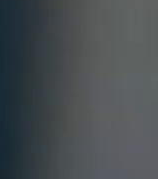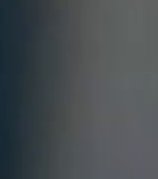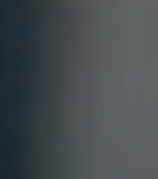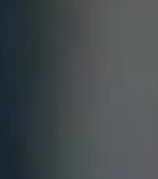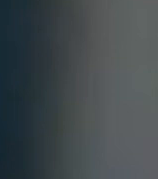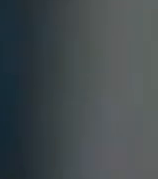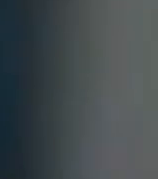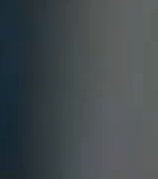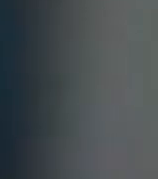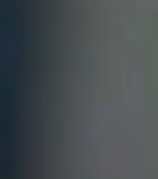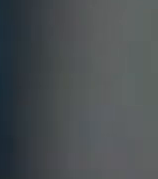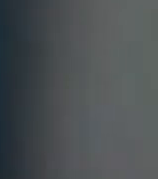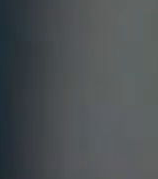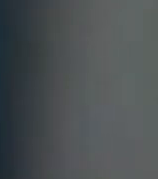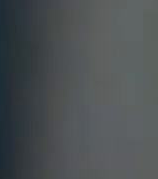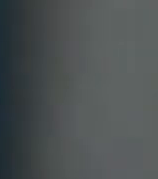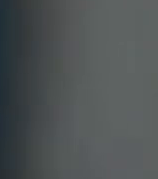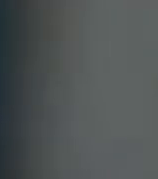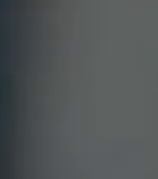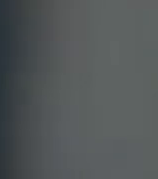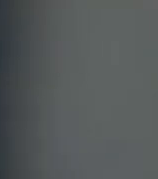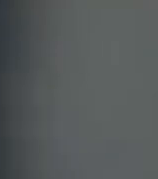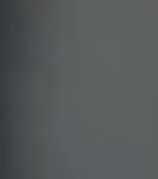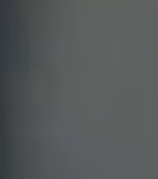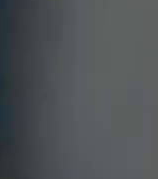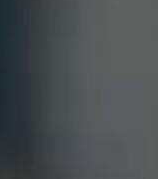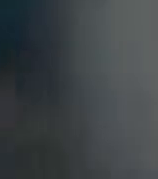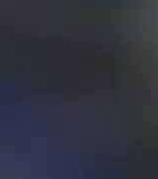bom dia a todos já tá bom.